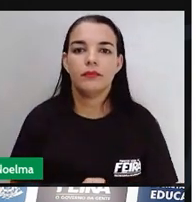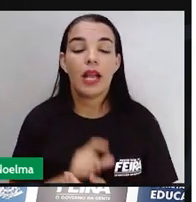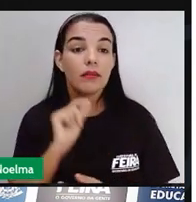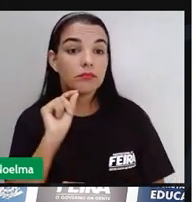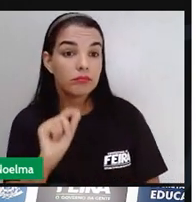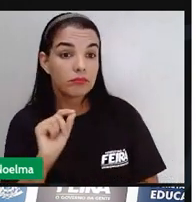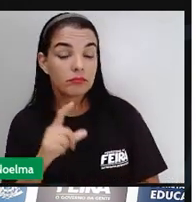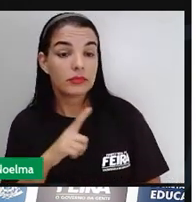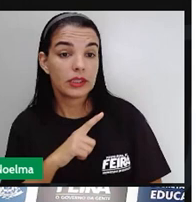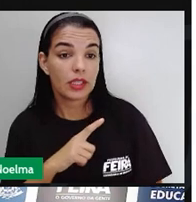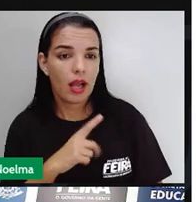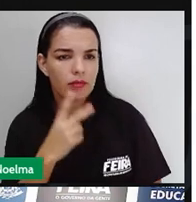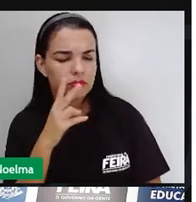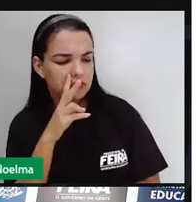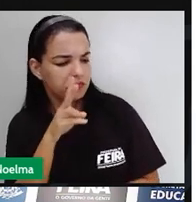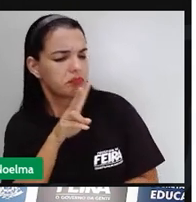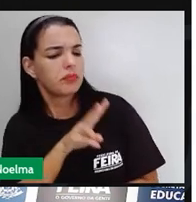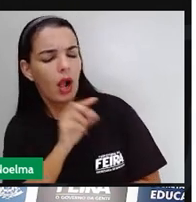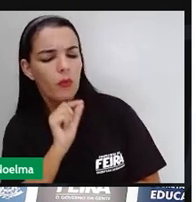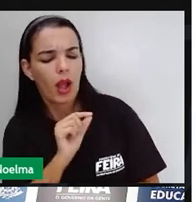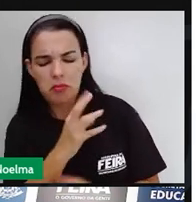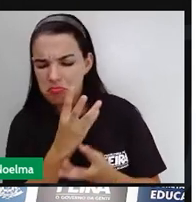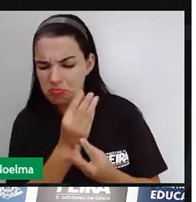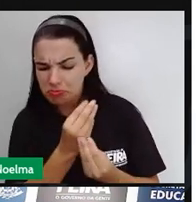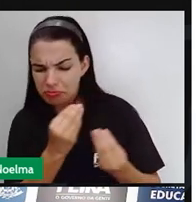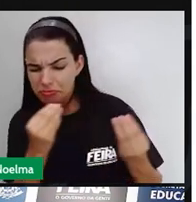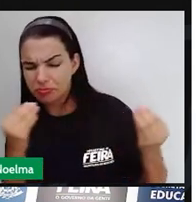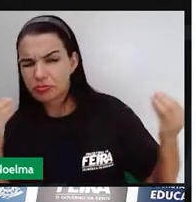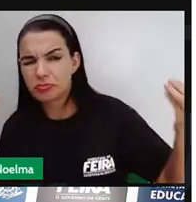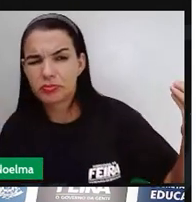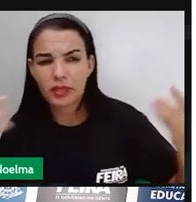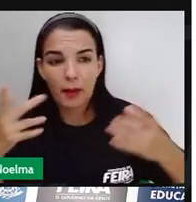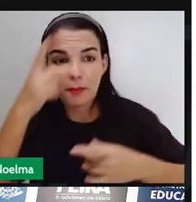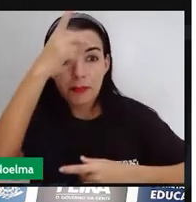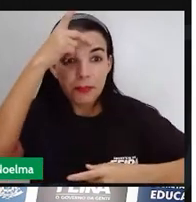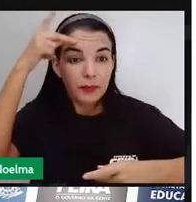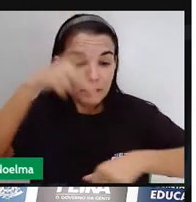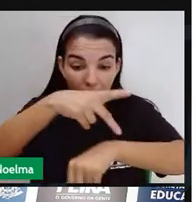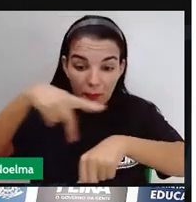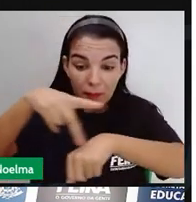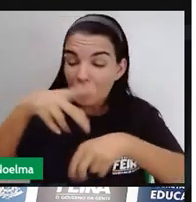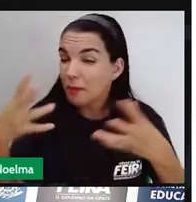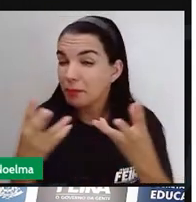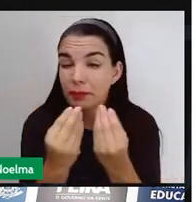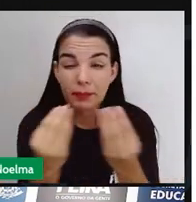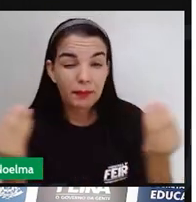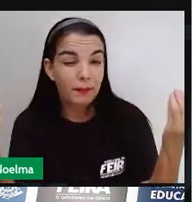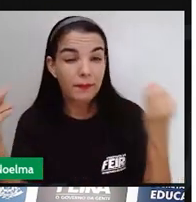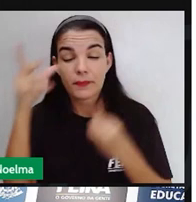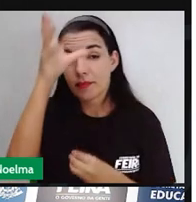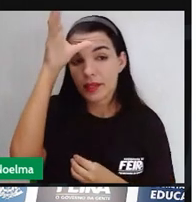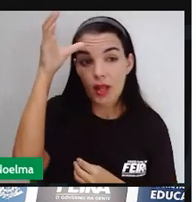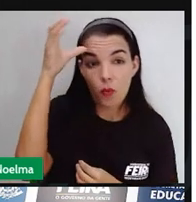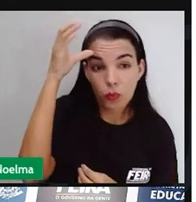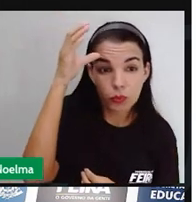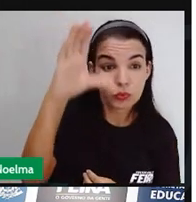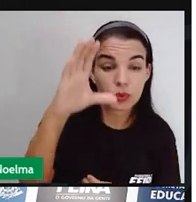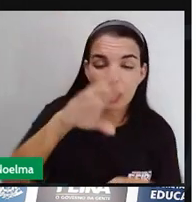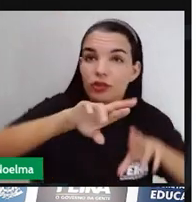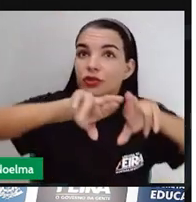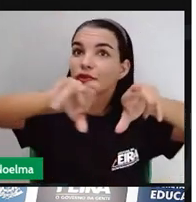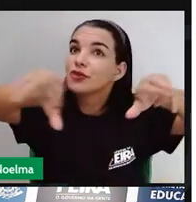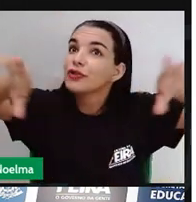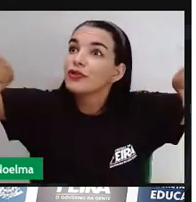Tendo em vista essa diversidade de raças, que foram vários povos e várias culturas, de várias etnias diferentes,